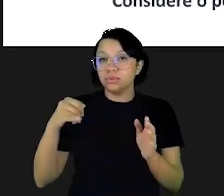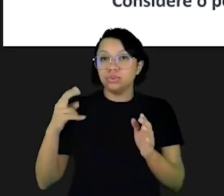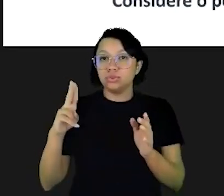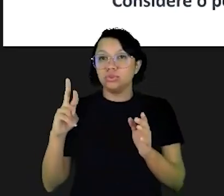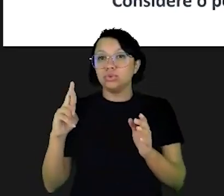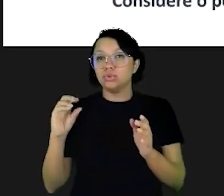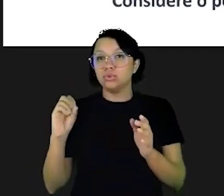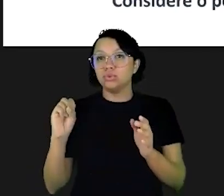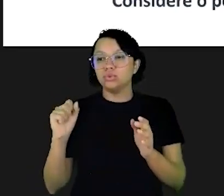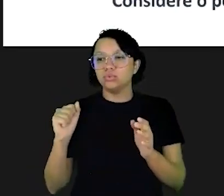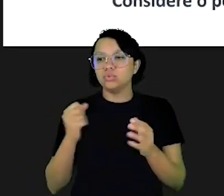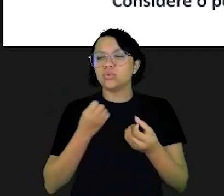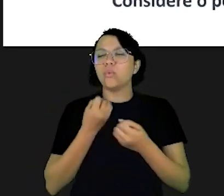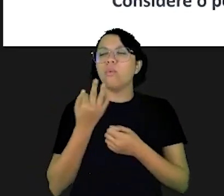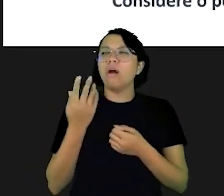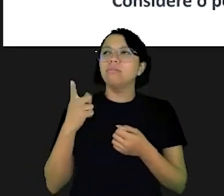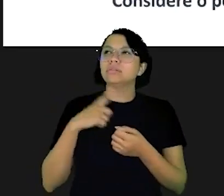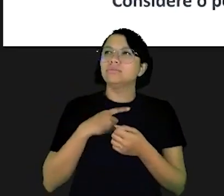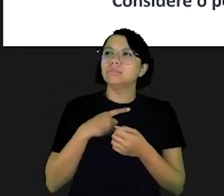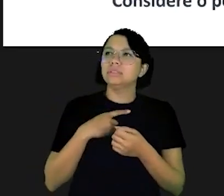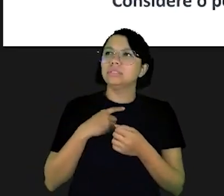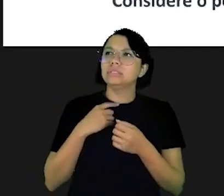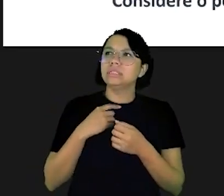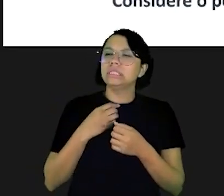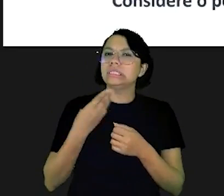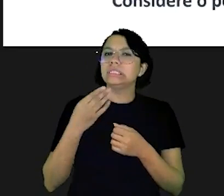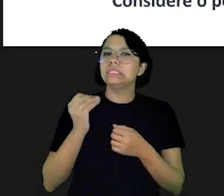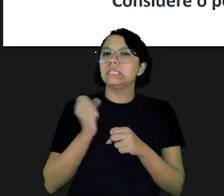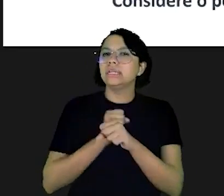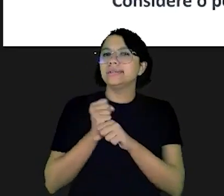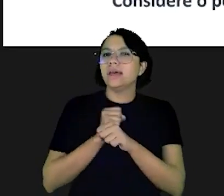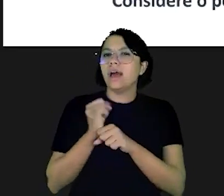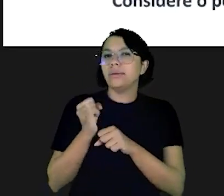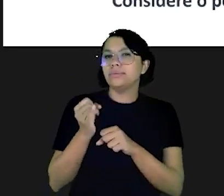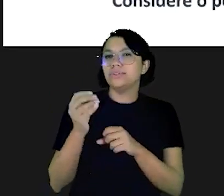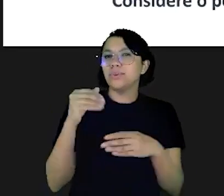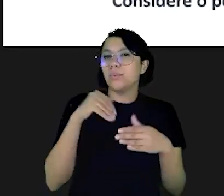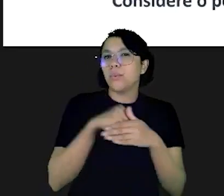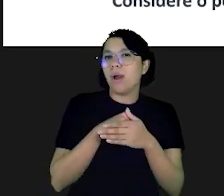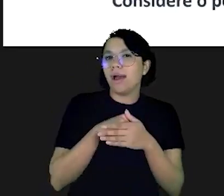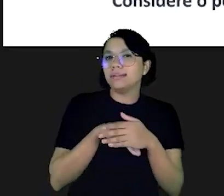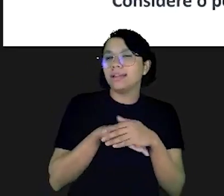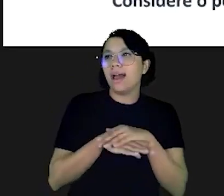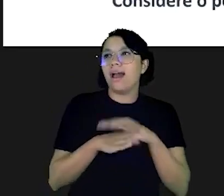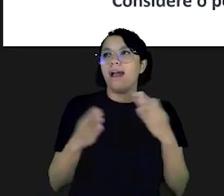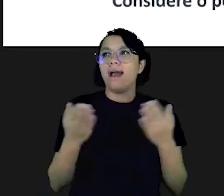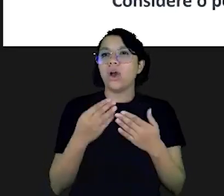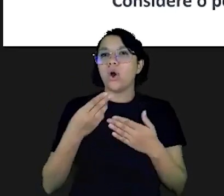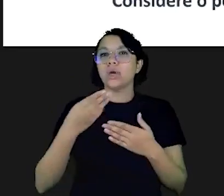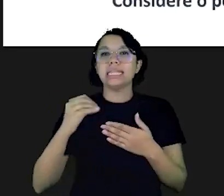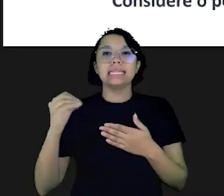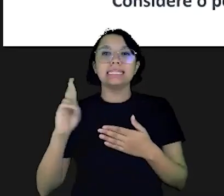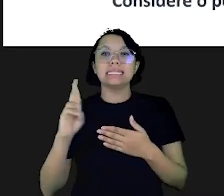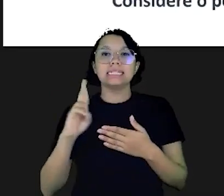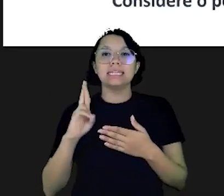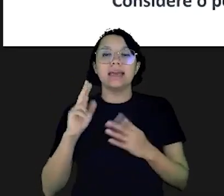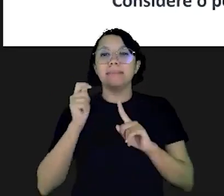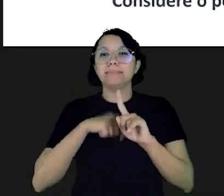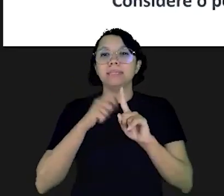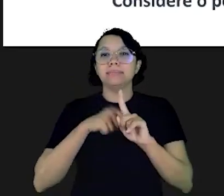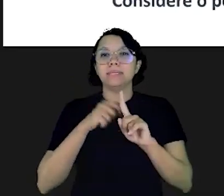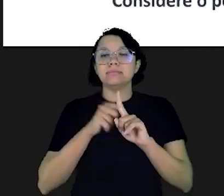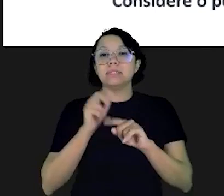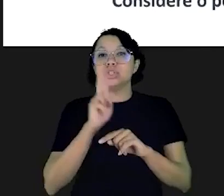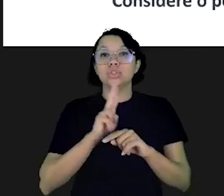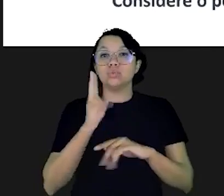alguns números muito interessantes. quanto é que eu vou ter de dinheiro daqui a 30 anos se eu guardar